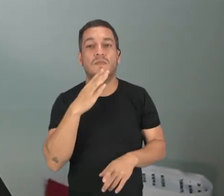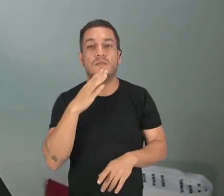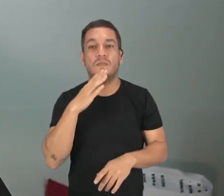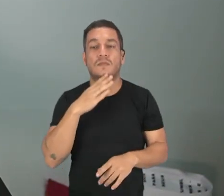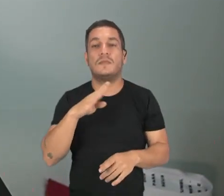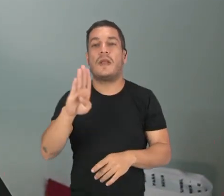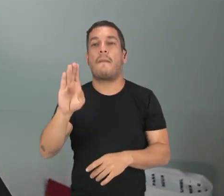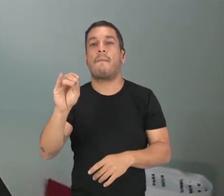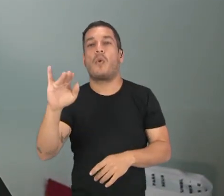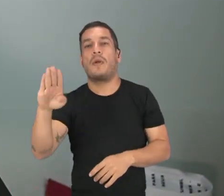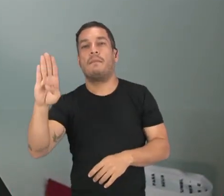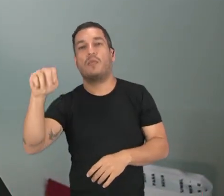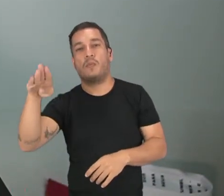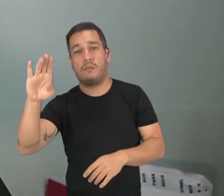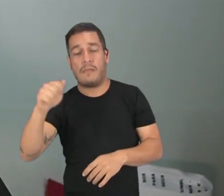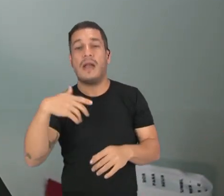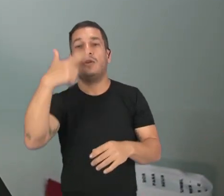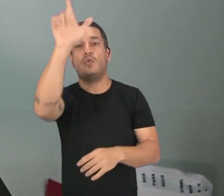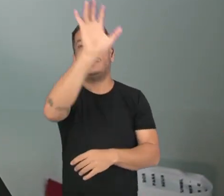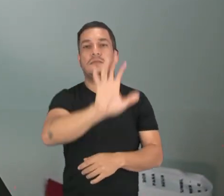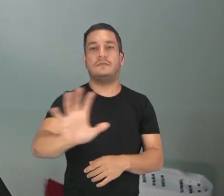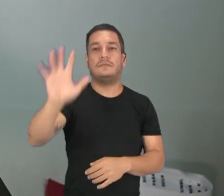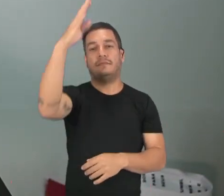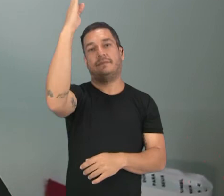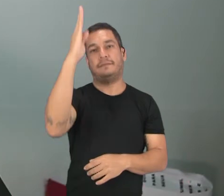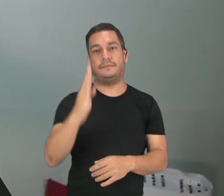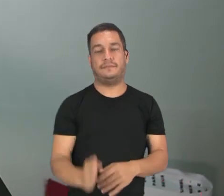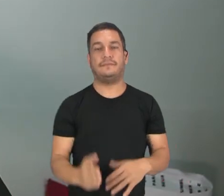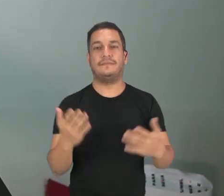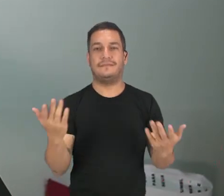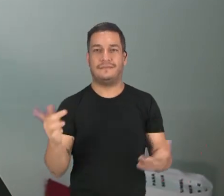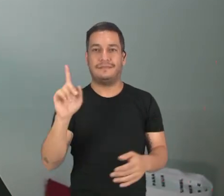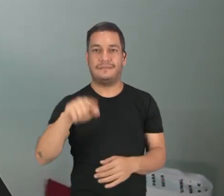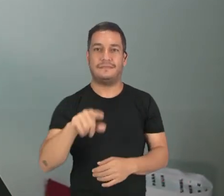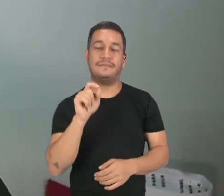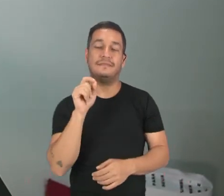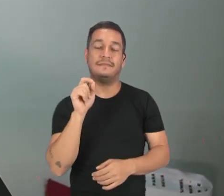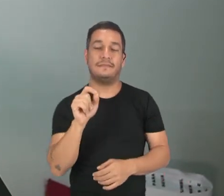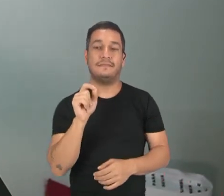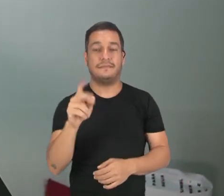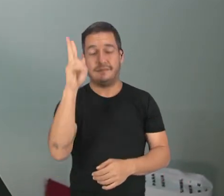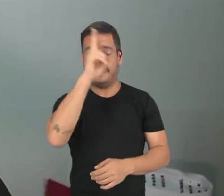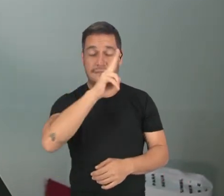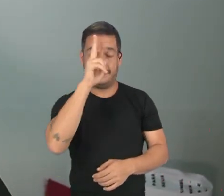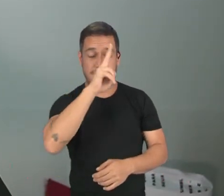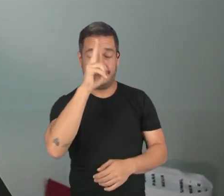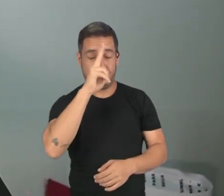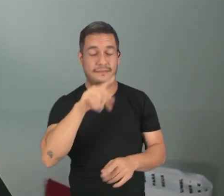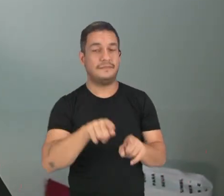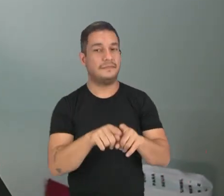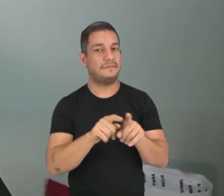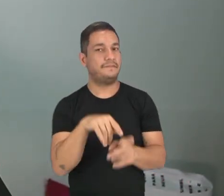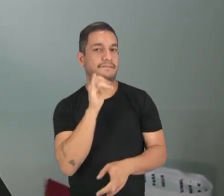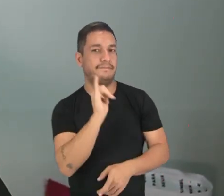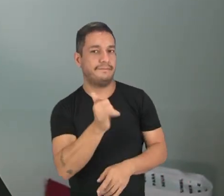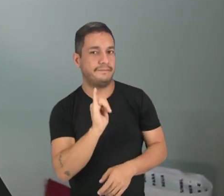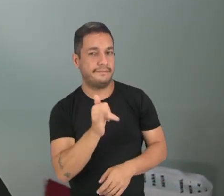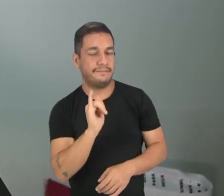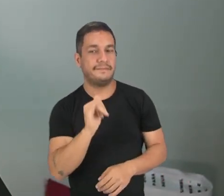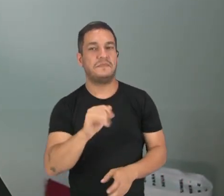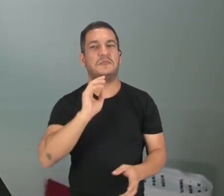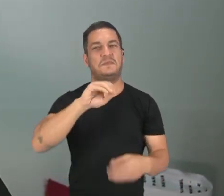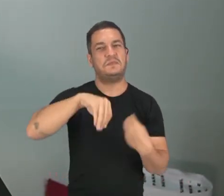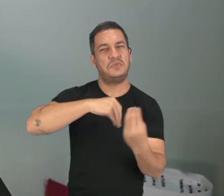bumbá em outras regiões do Brasil. Essa é uma história também contada e foi